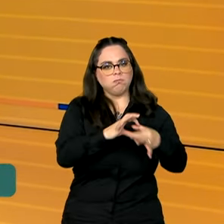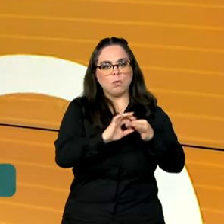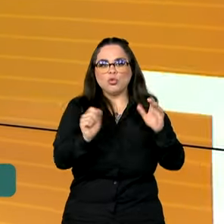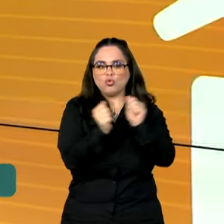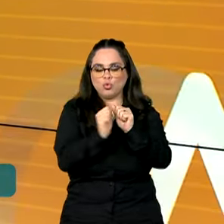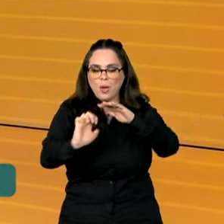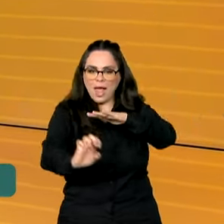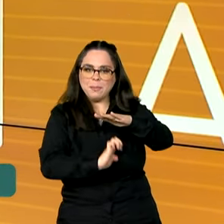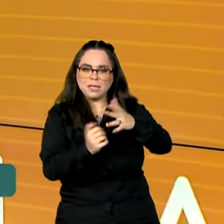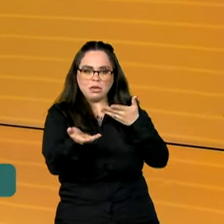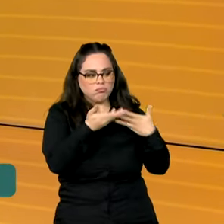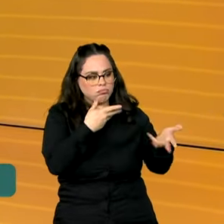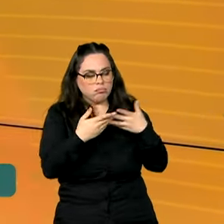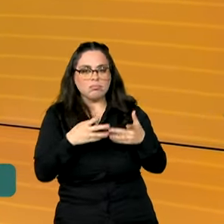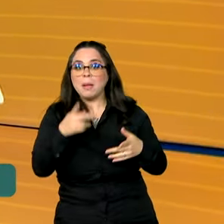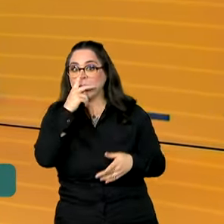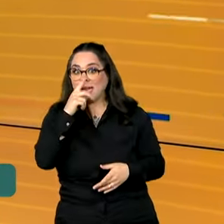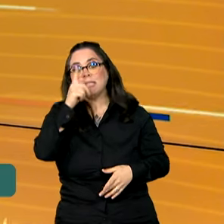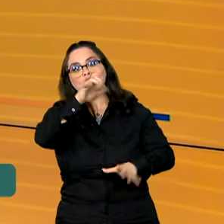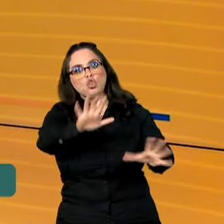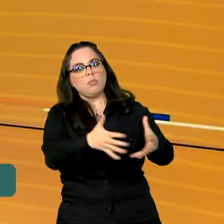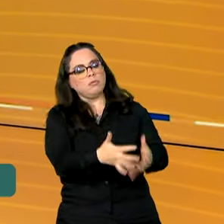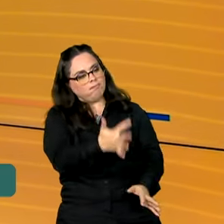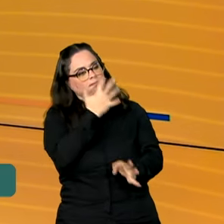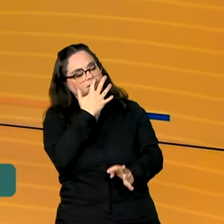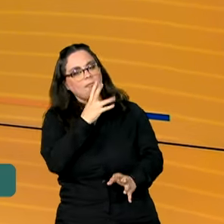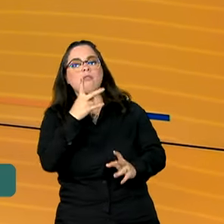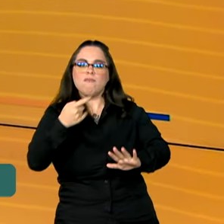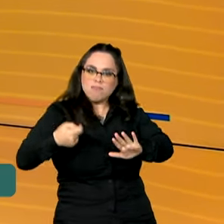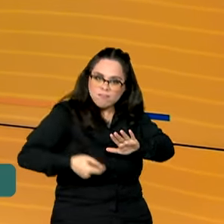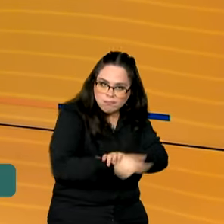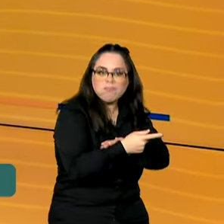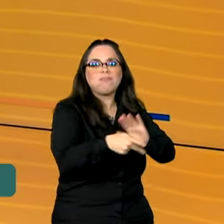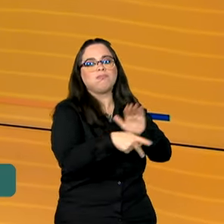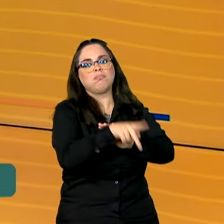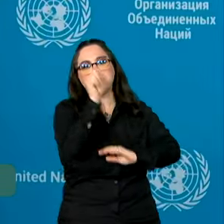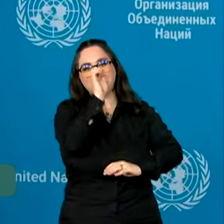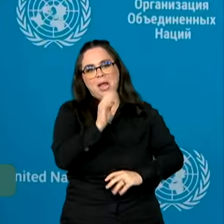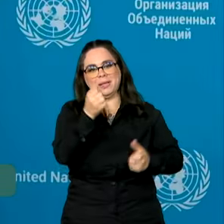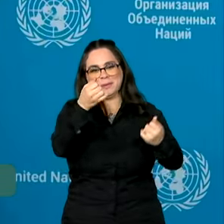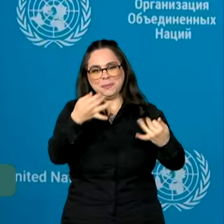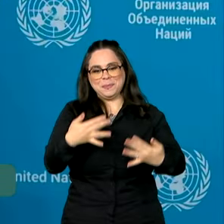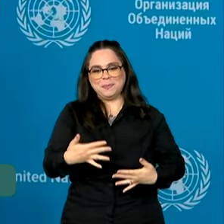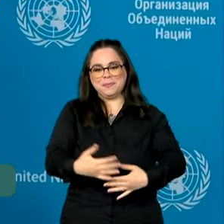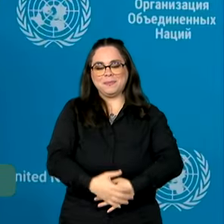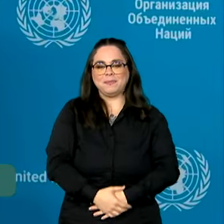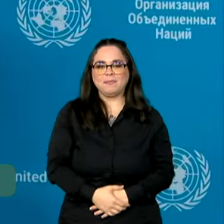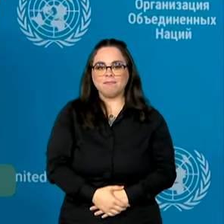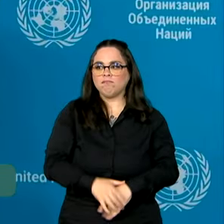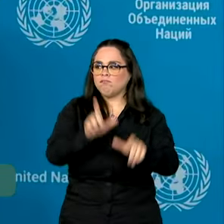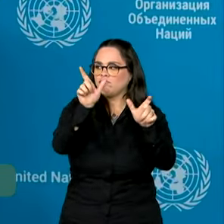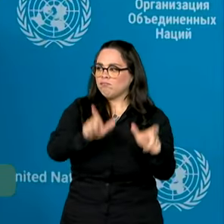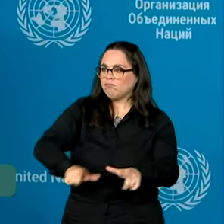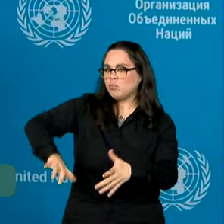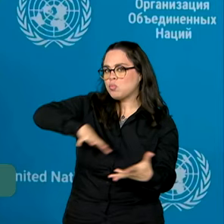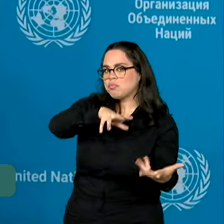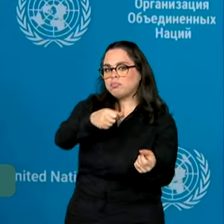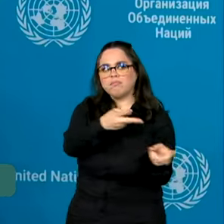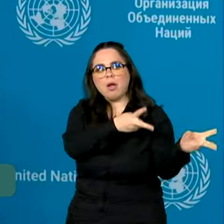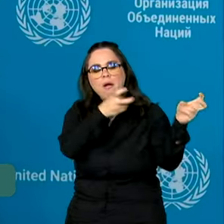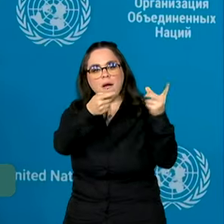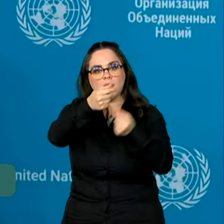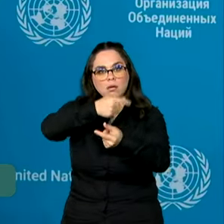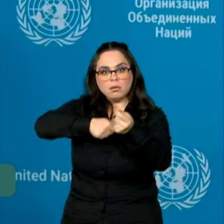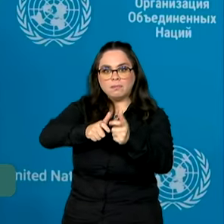manteve com empresários uma forte disposição para se investir no Brasil. As pessoas estão percebendo que a economia vai